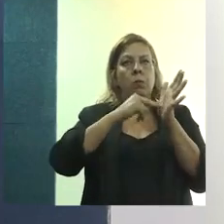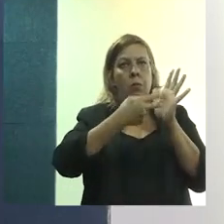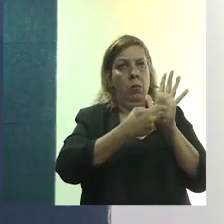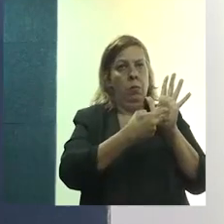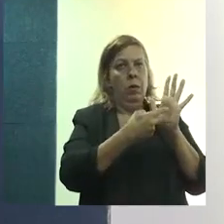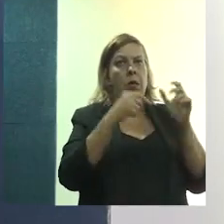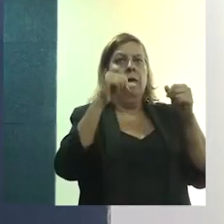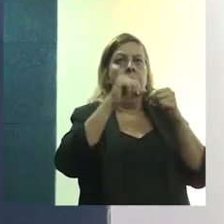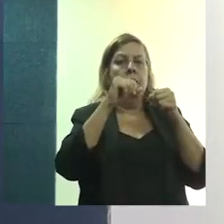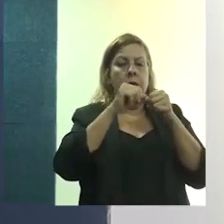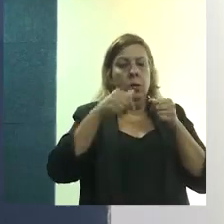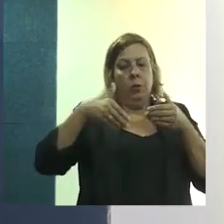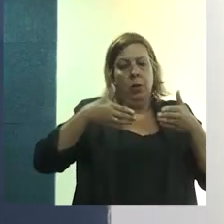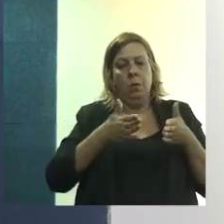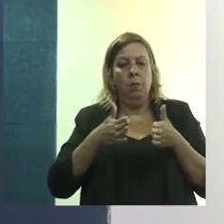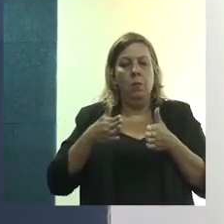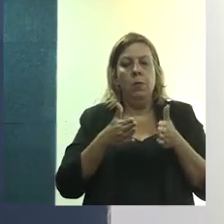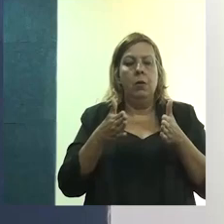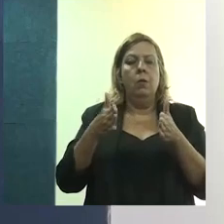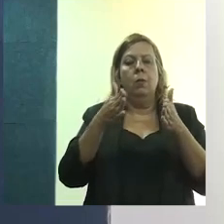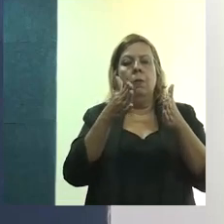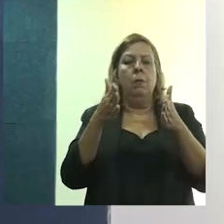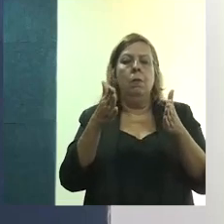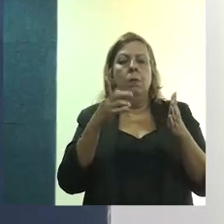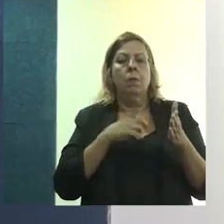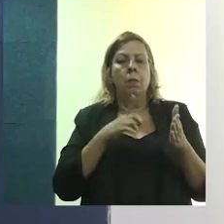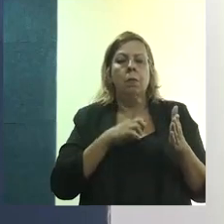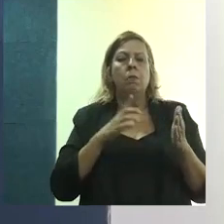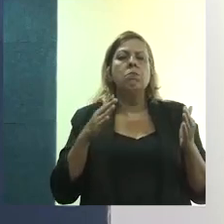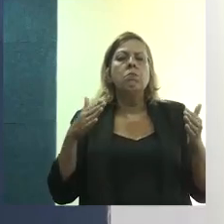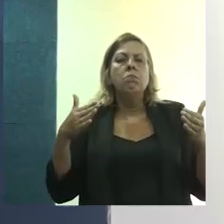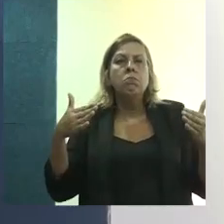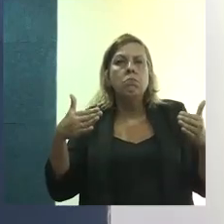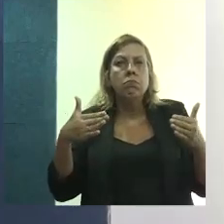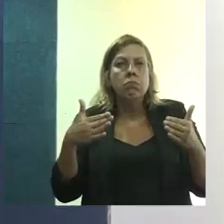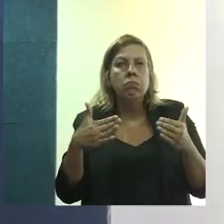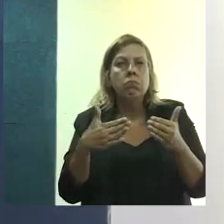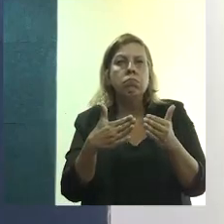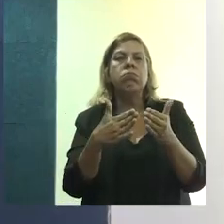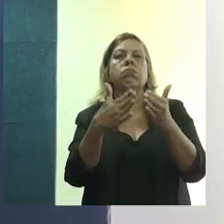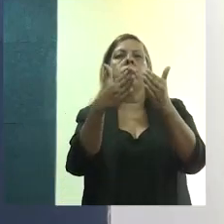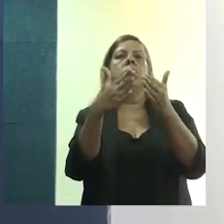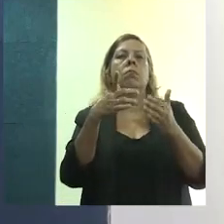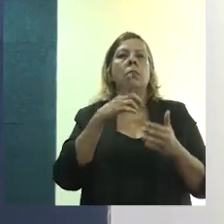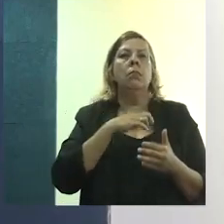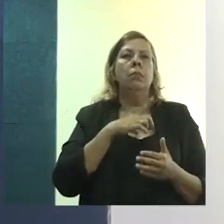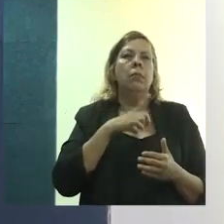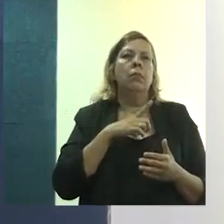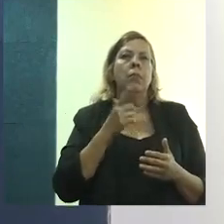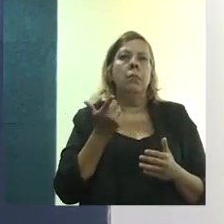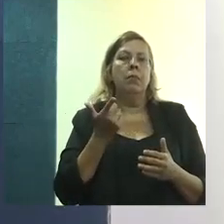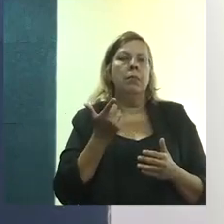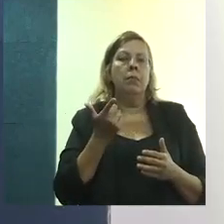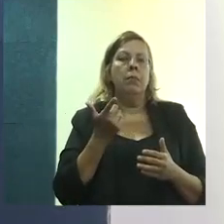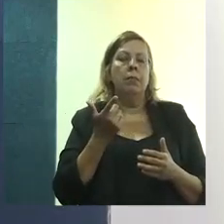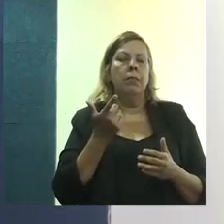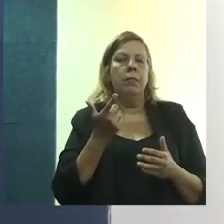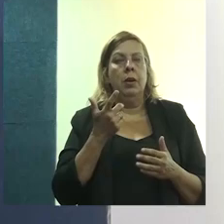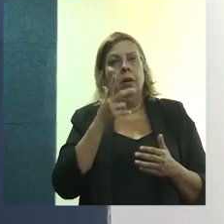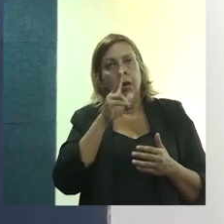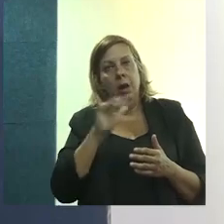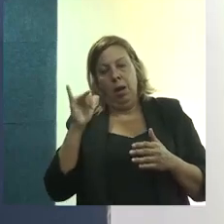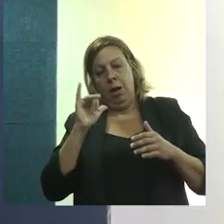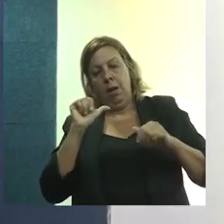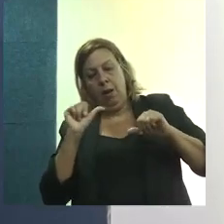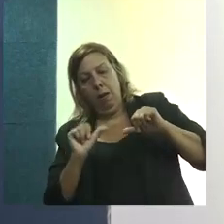fazendo um caminho, um caminho de convergência que está levando, quer dizer, um processo